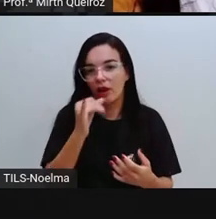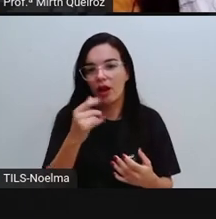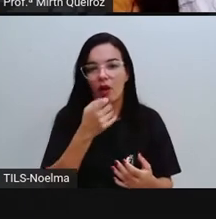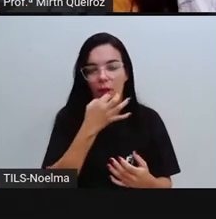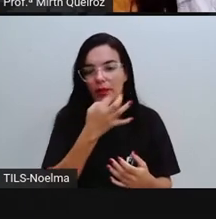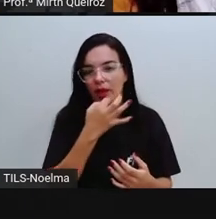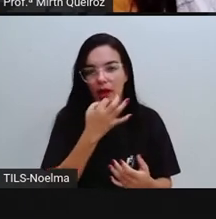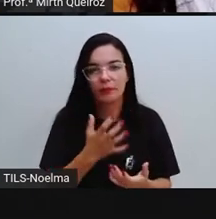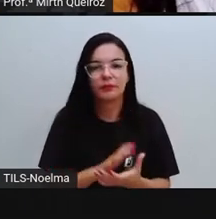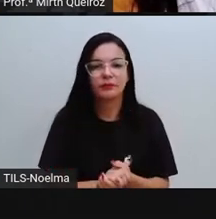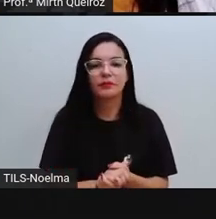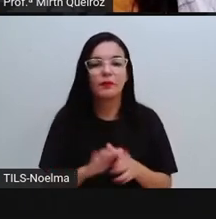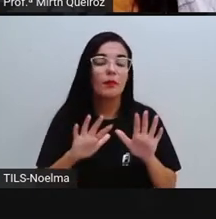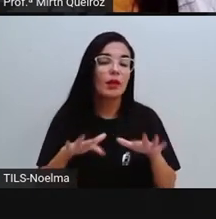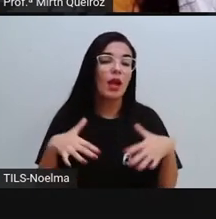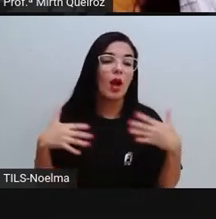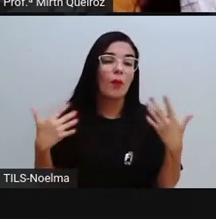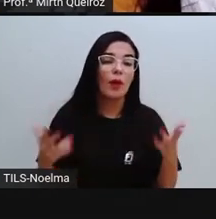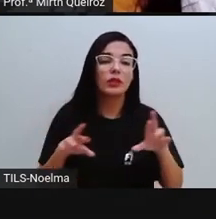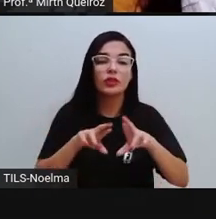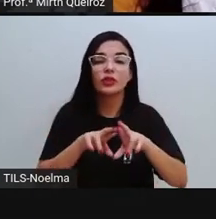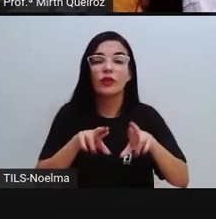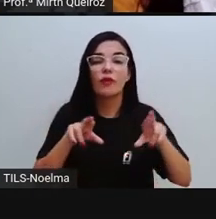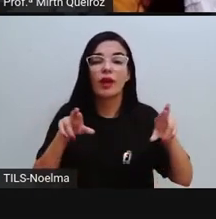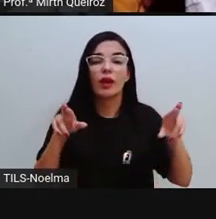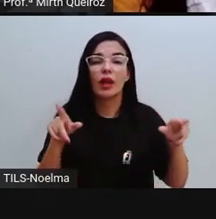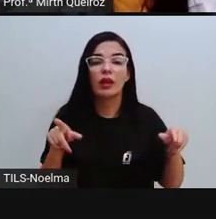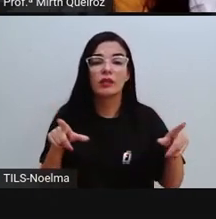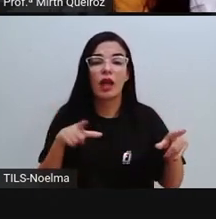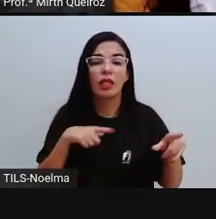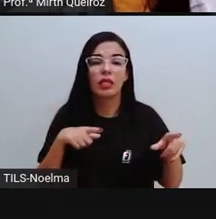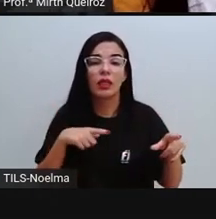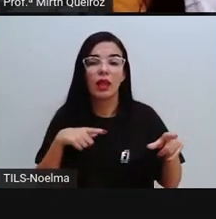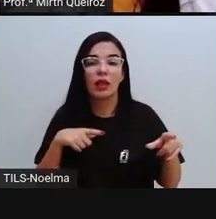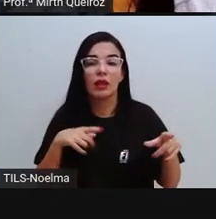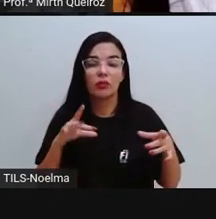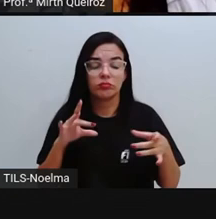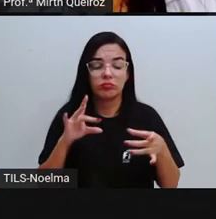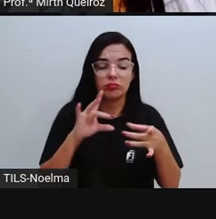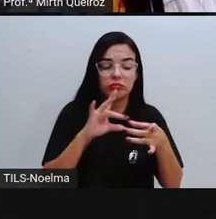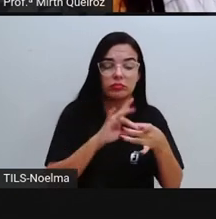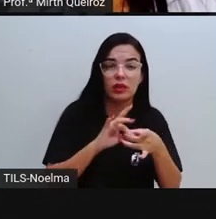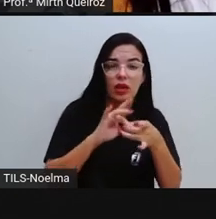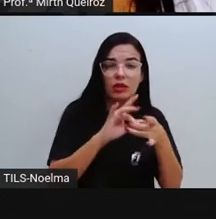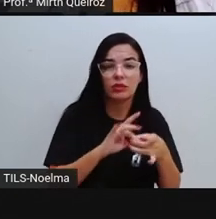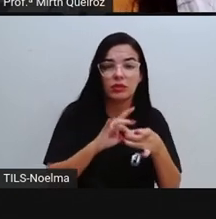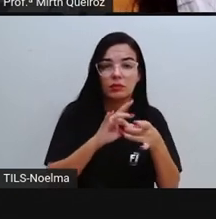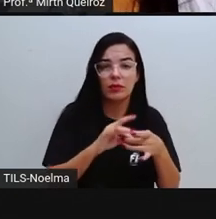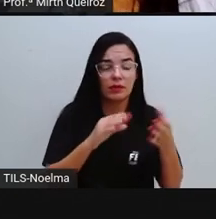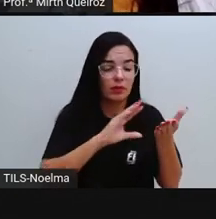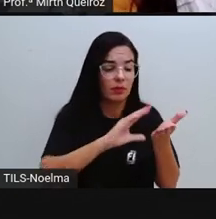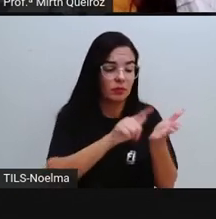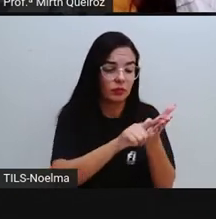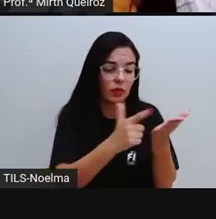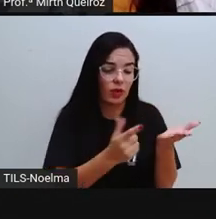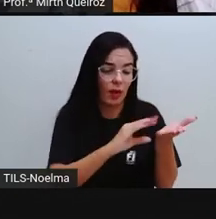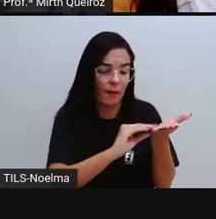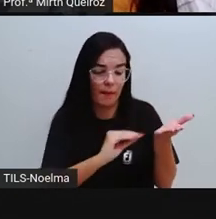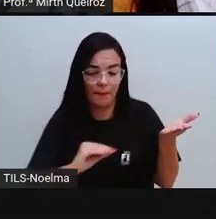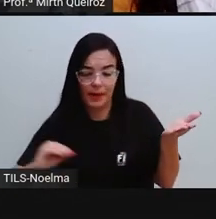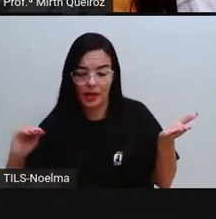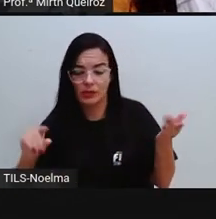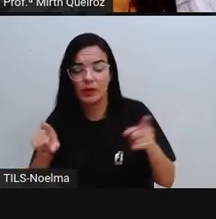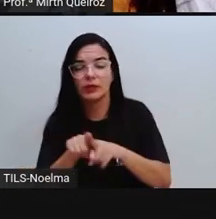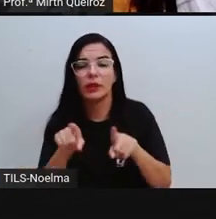E quais as diferenças entre o engajamento no meio impresso e no meio digital? Eu já disse para